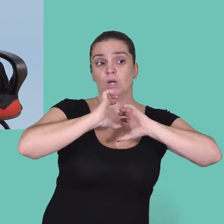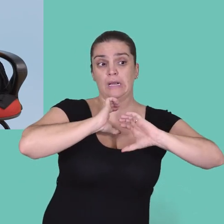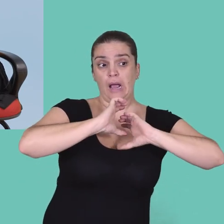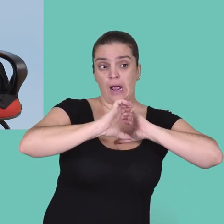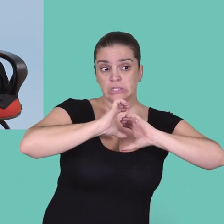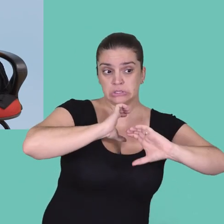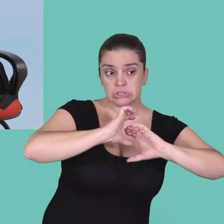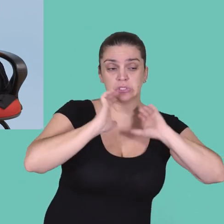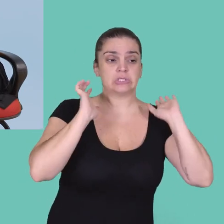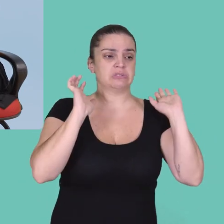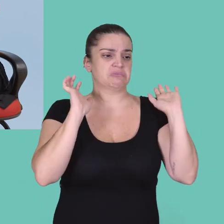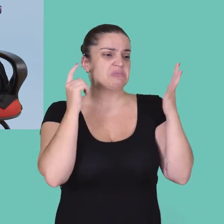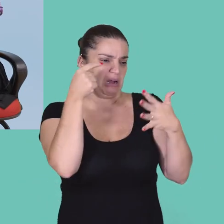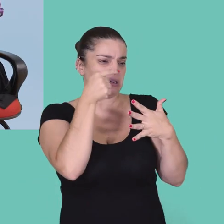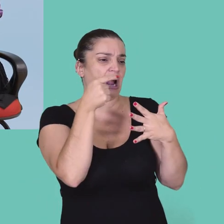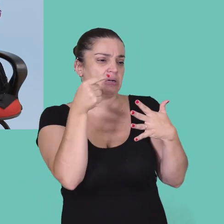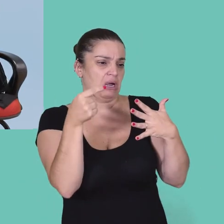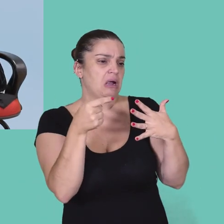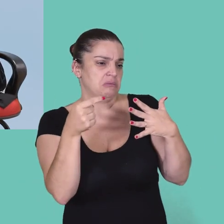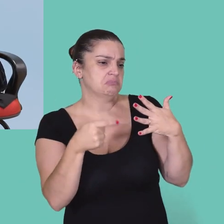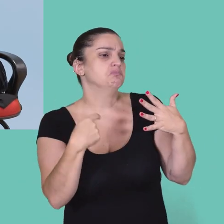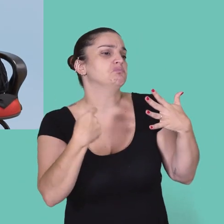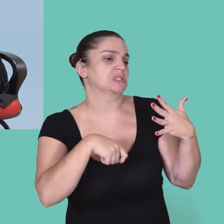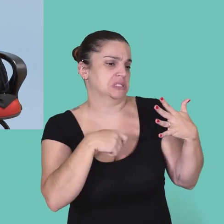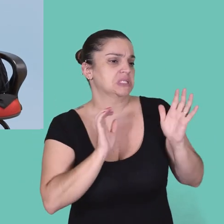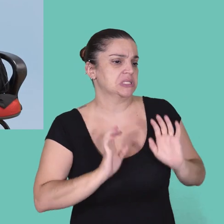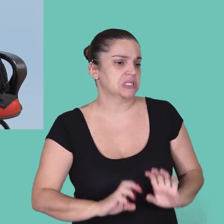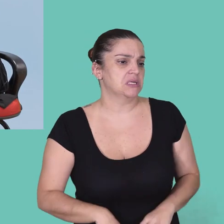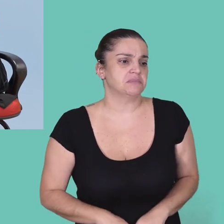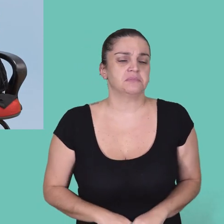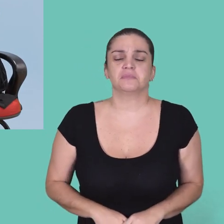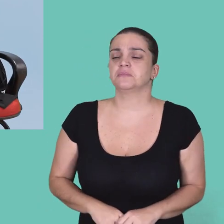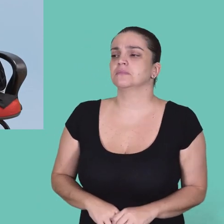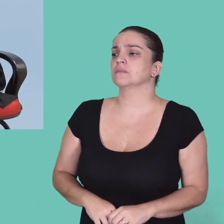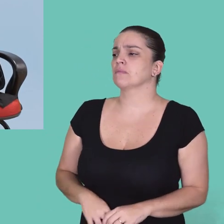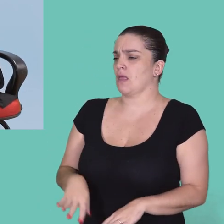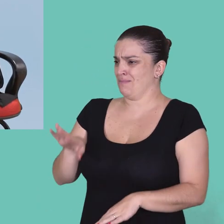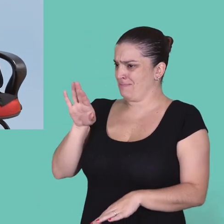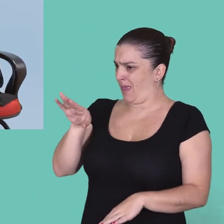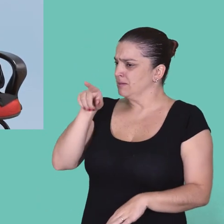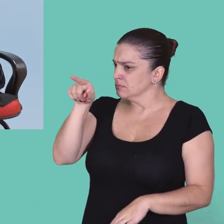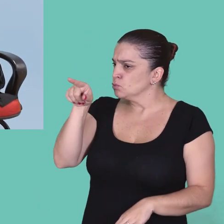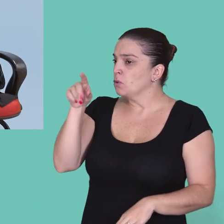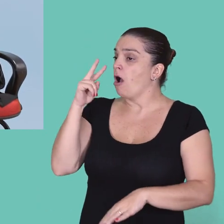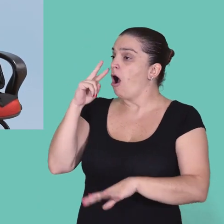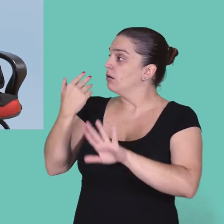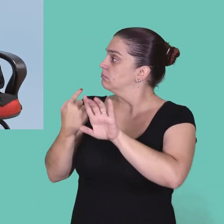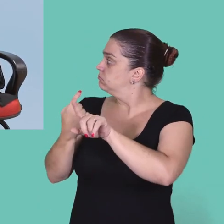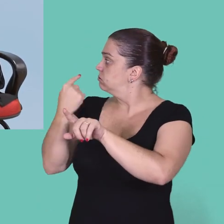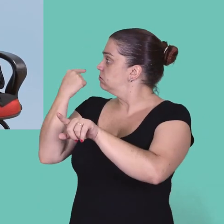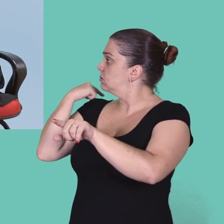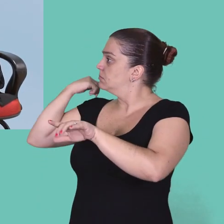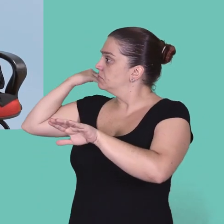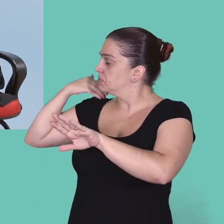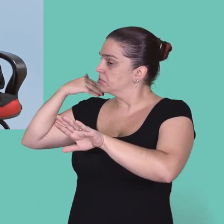comunicativa, todas essas características. Mas, assim, se a senhora percorre um pouco a sua carreira, a senhora